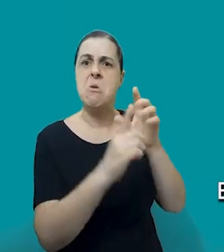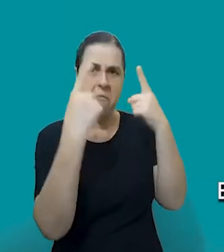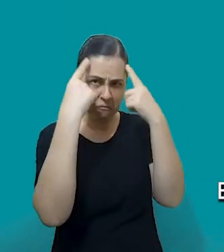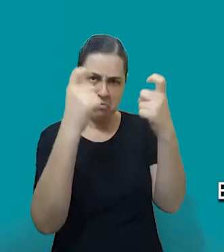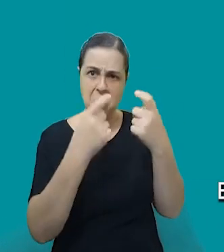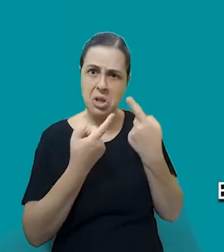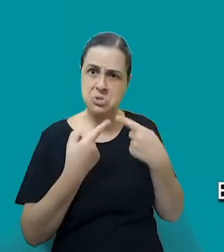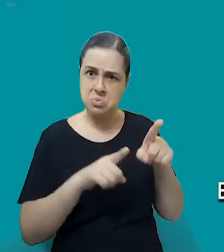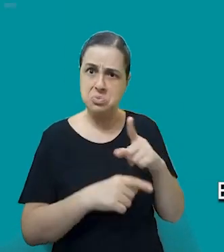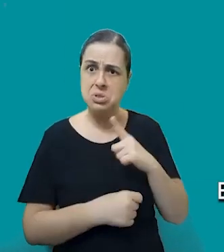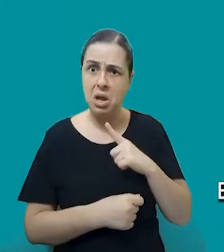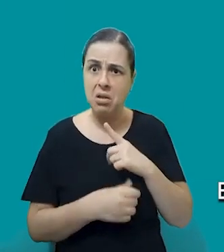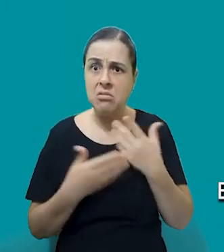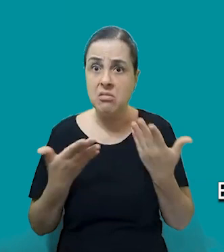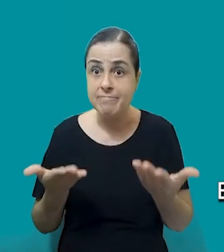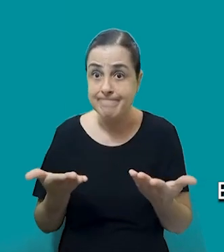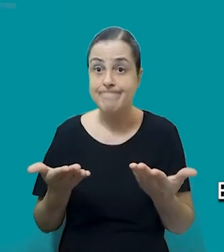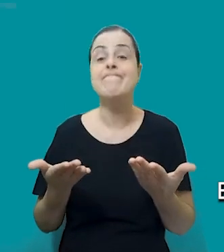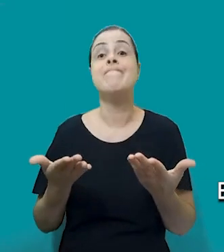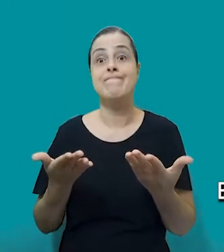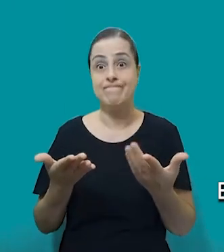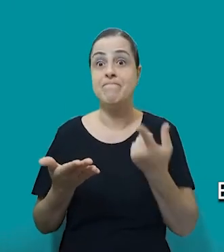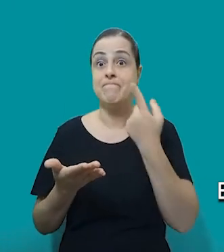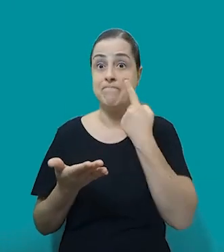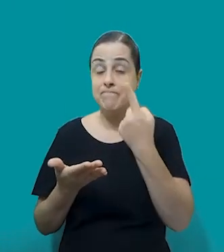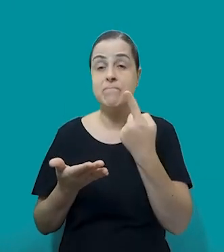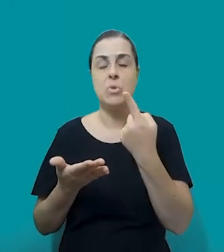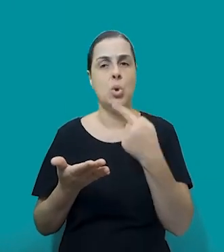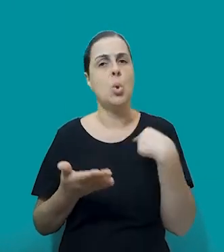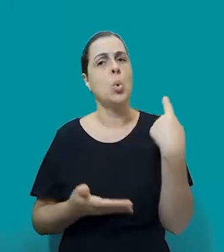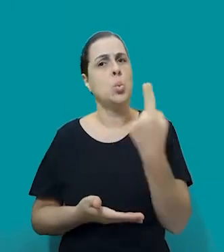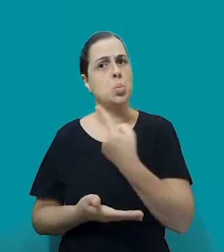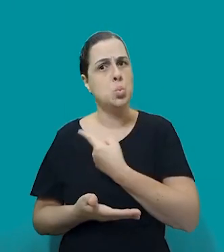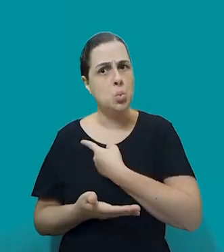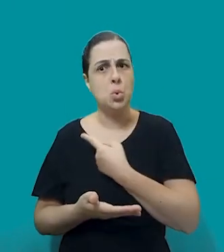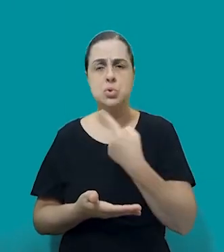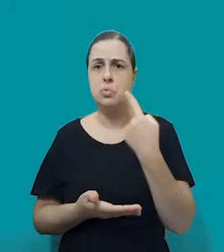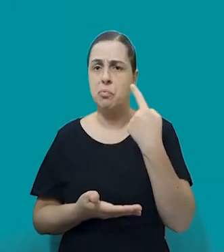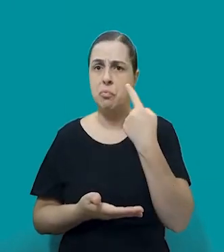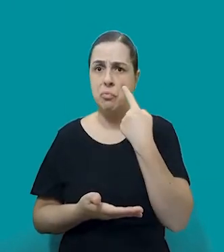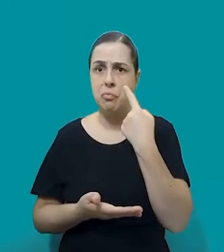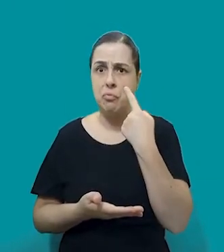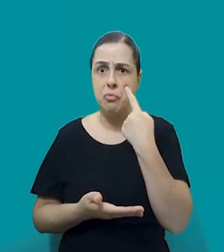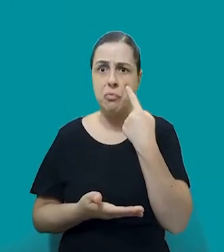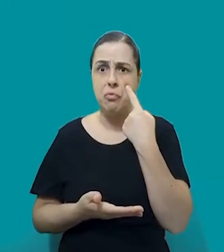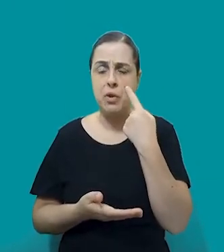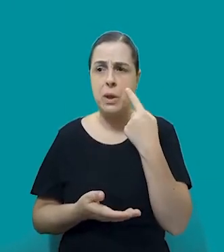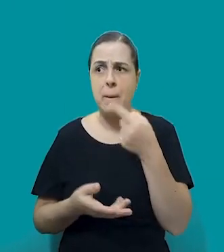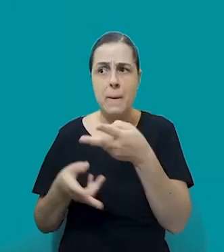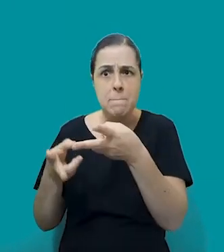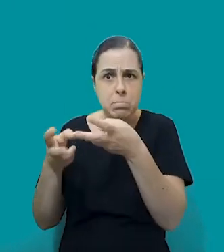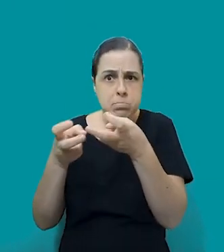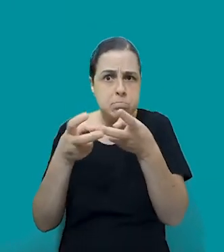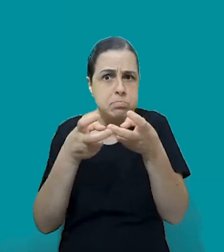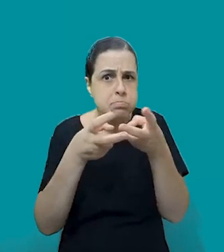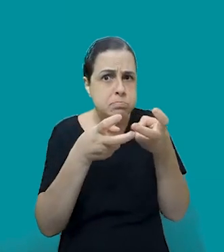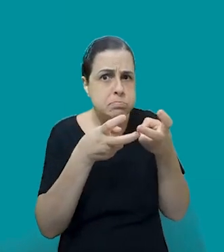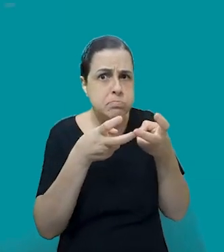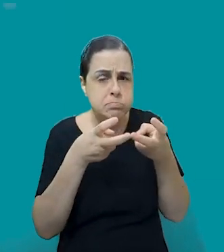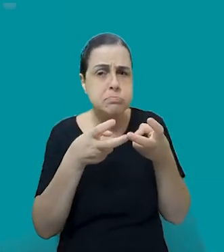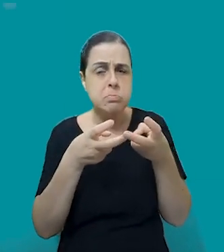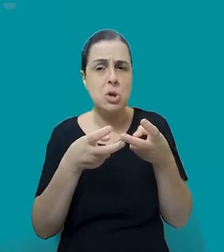a gente observar que, conforme a gente vai abrindo, né, o nosso olhar para essas formas de